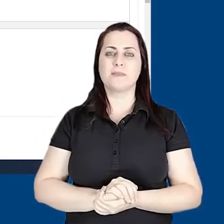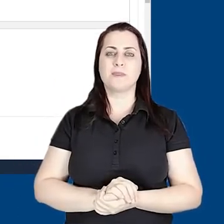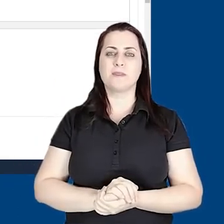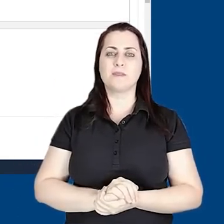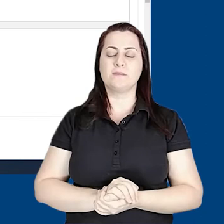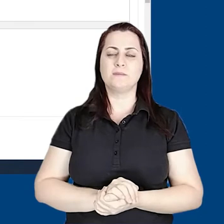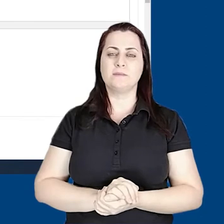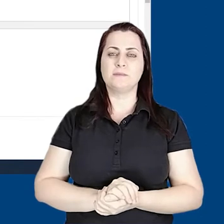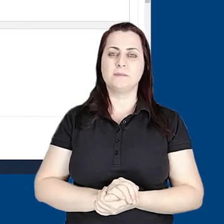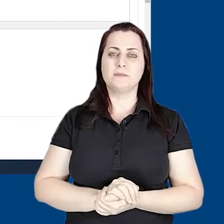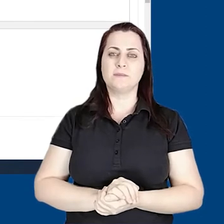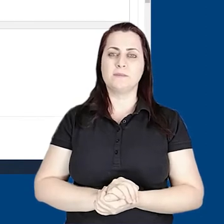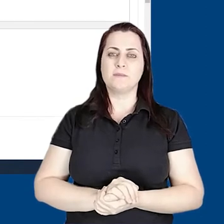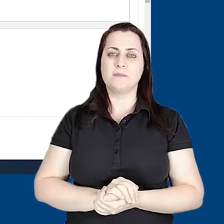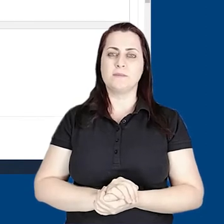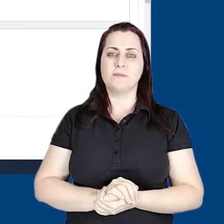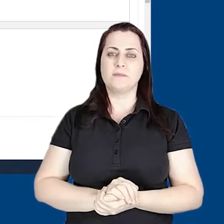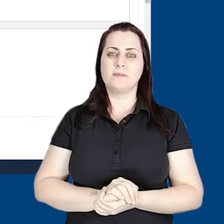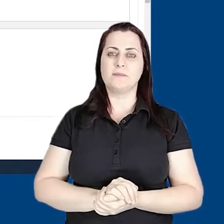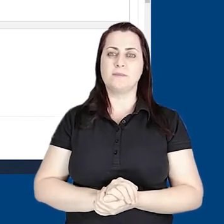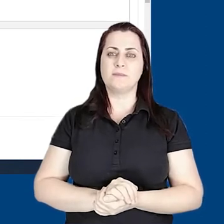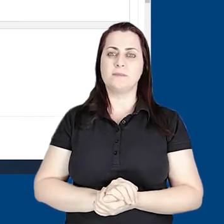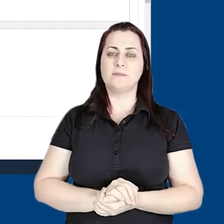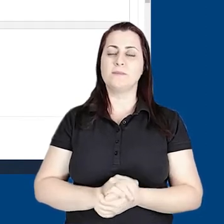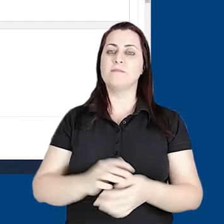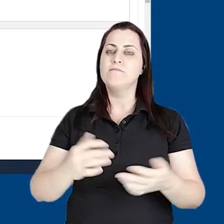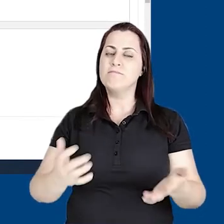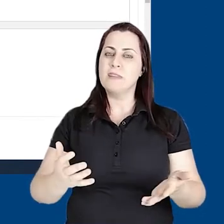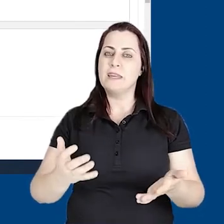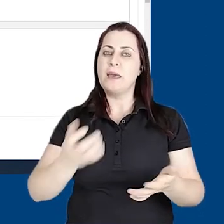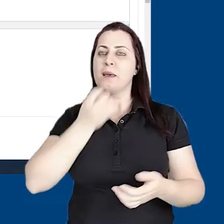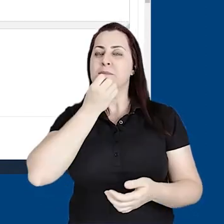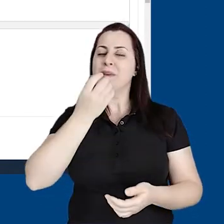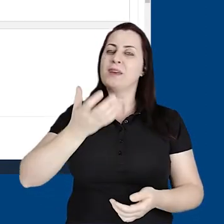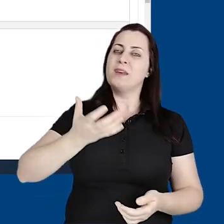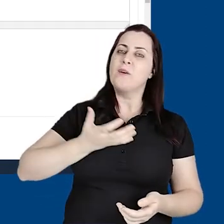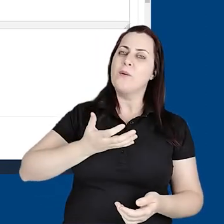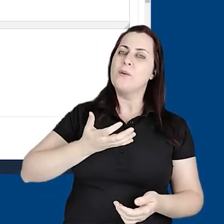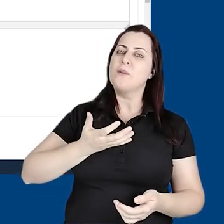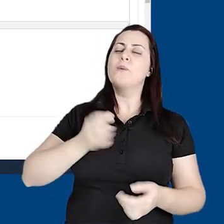Contem o dia.